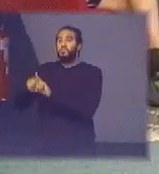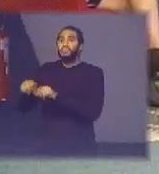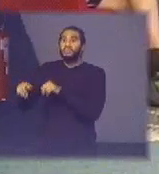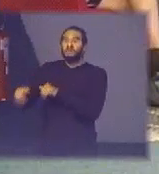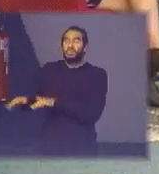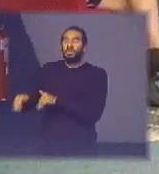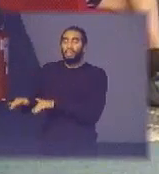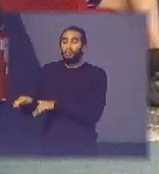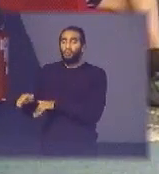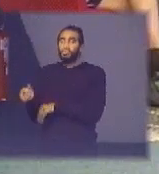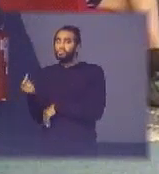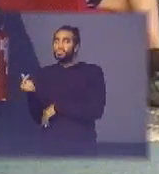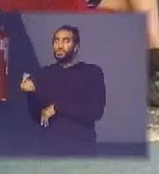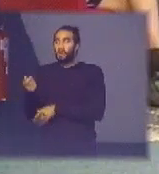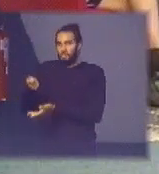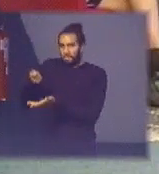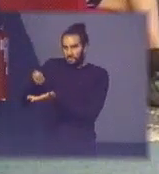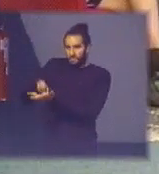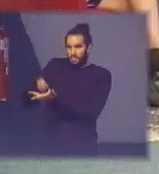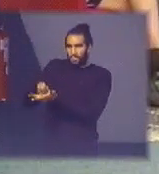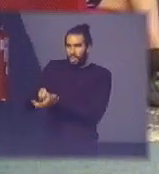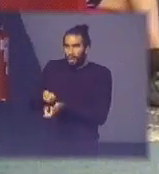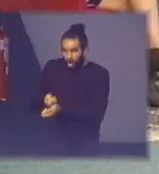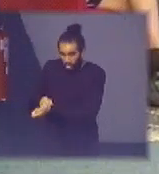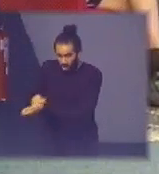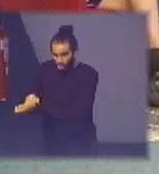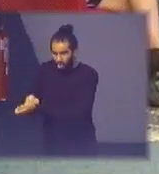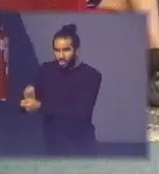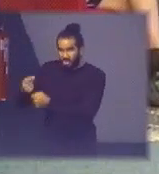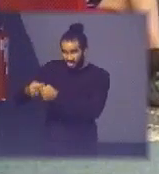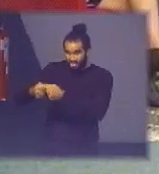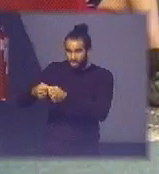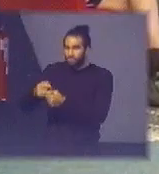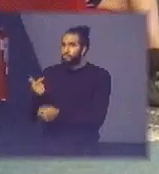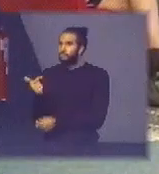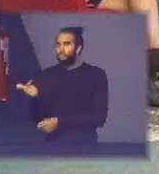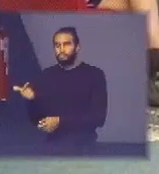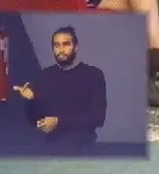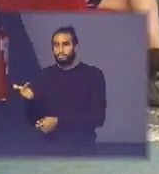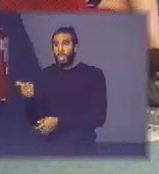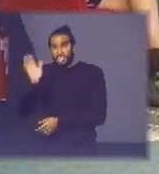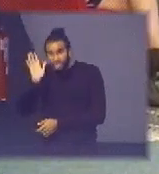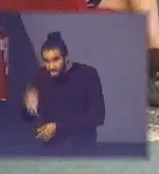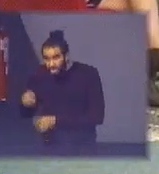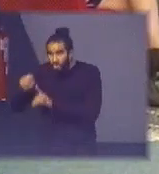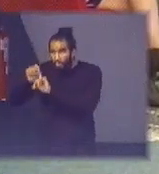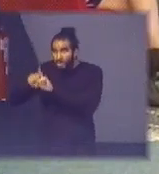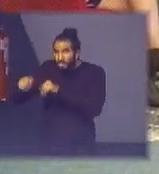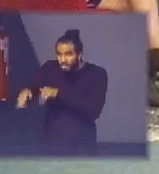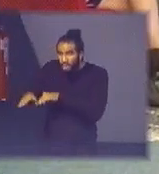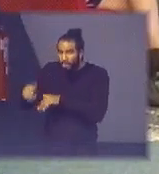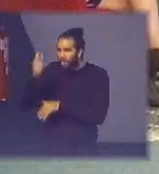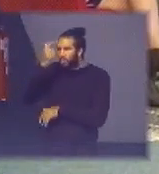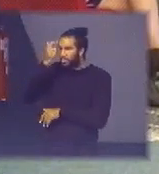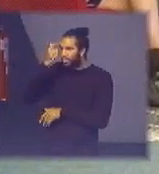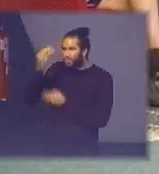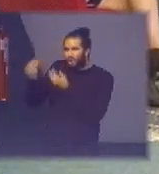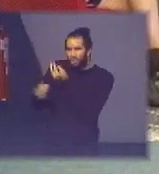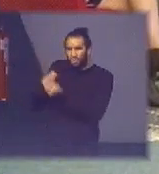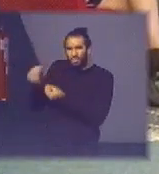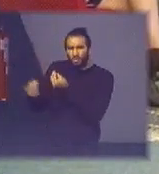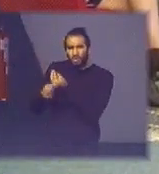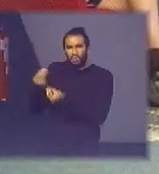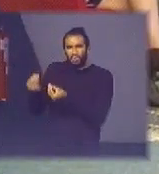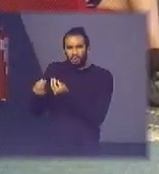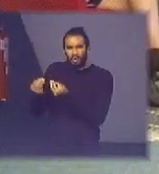não tem dinheiro para pagar a limpeza pública urbana a partir de setembro desse ano então estão pensando em como reduzir a periodicidade de